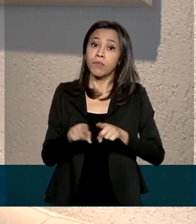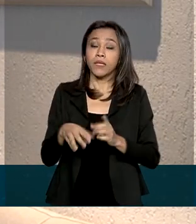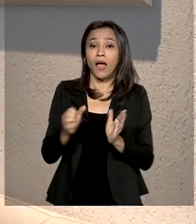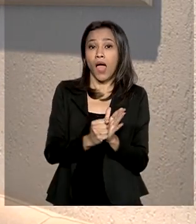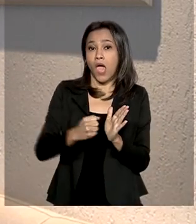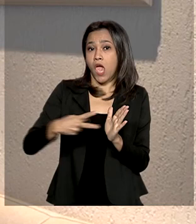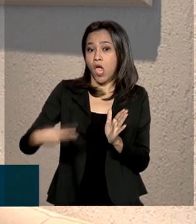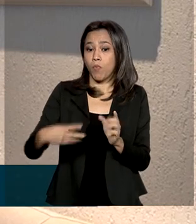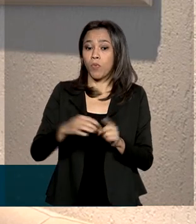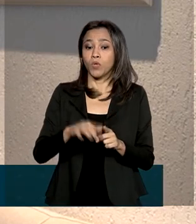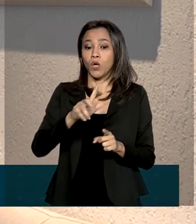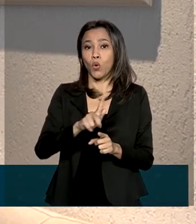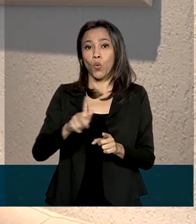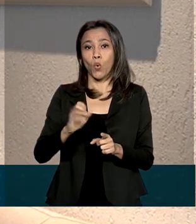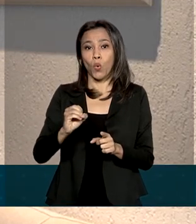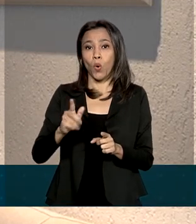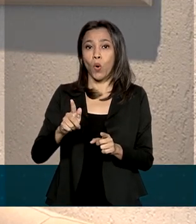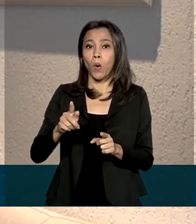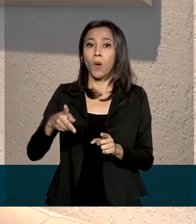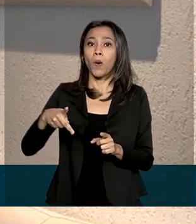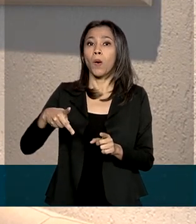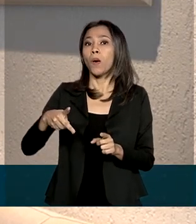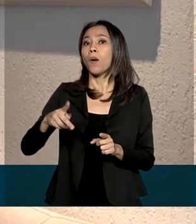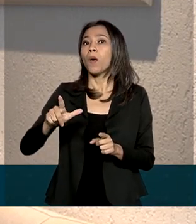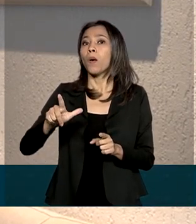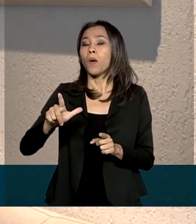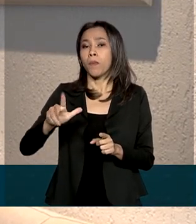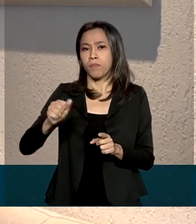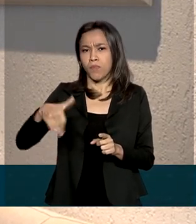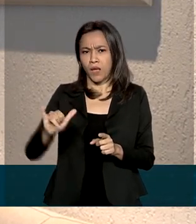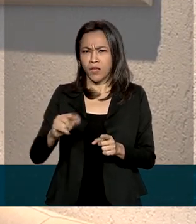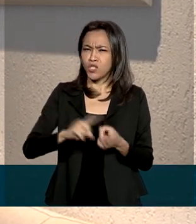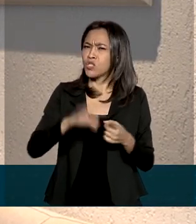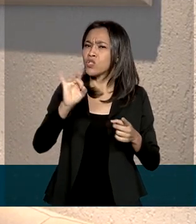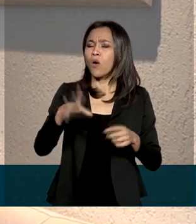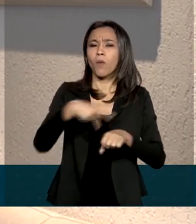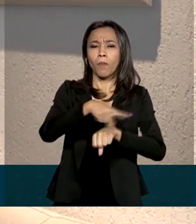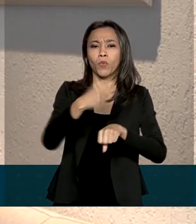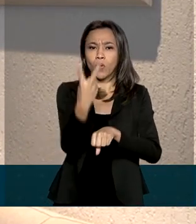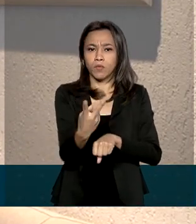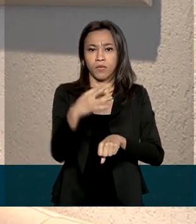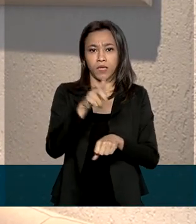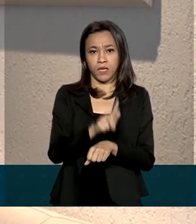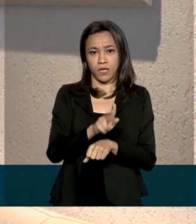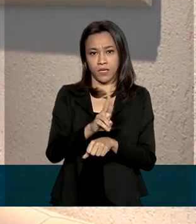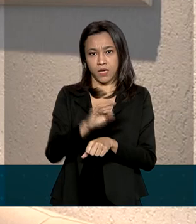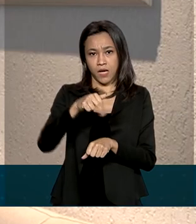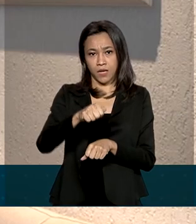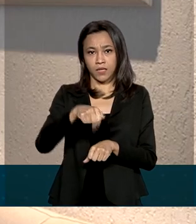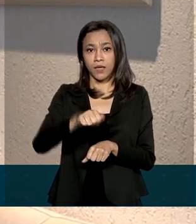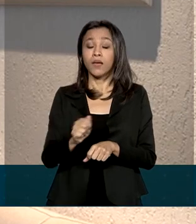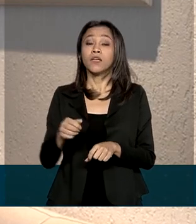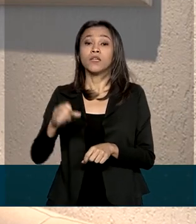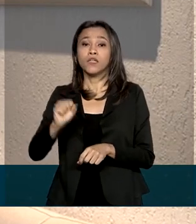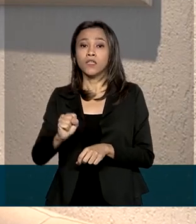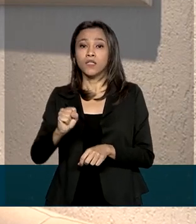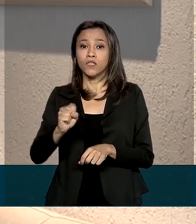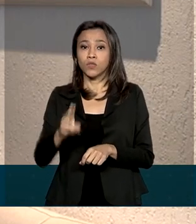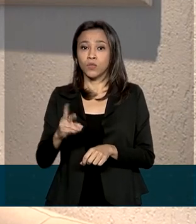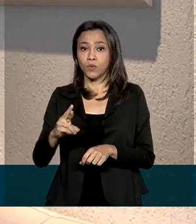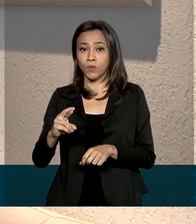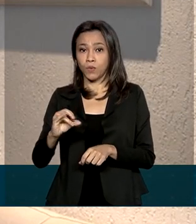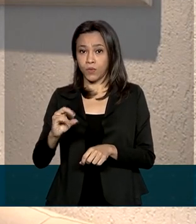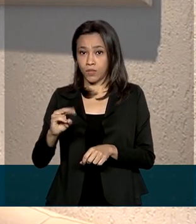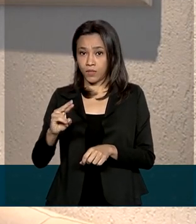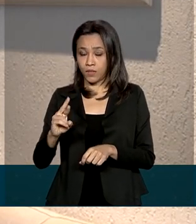Store e Google Play, com exceção das Guianas e Suriname, que ainda não possui essa nova modalidade. É